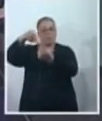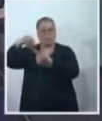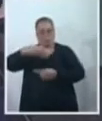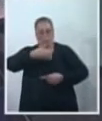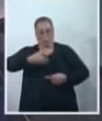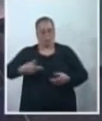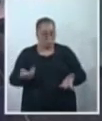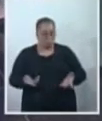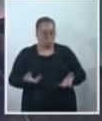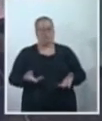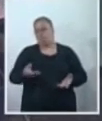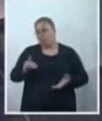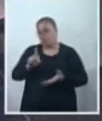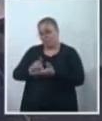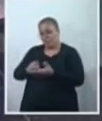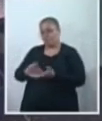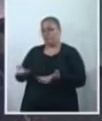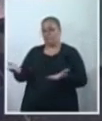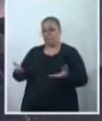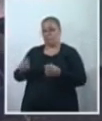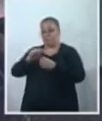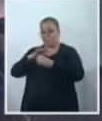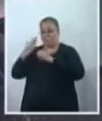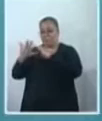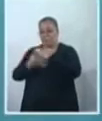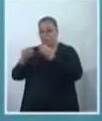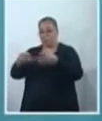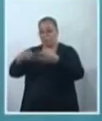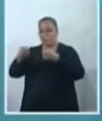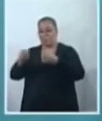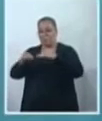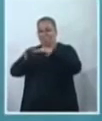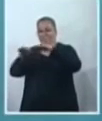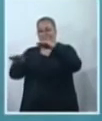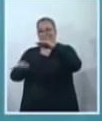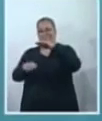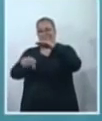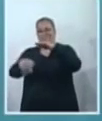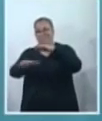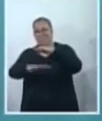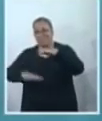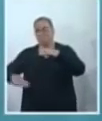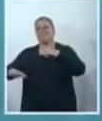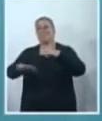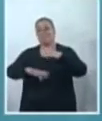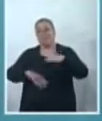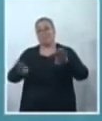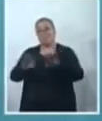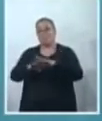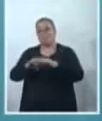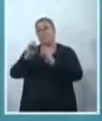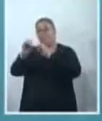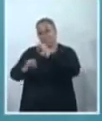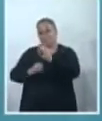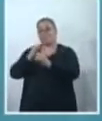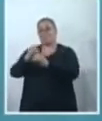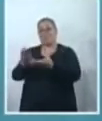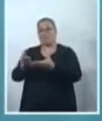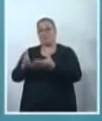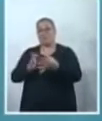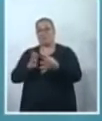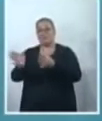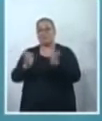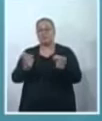na pandemia, nós percebemos que as desigualdades, elas são sociais e também digitais. O acesso ou não à